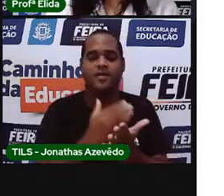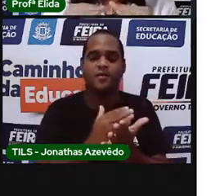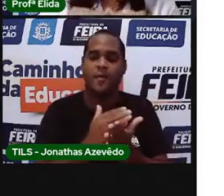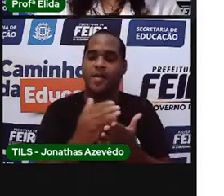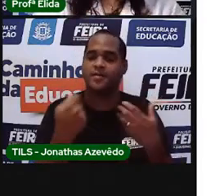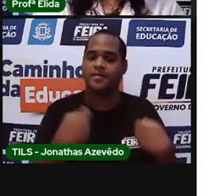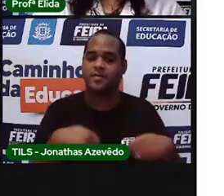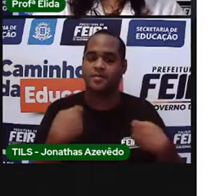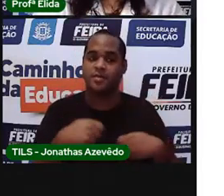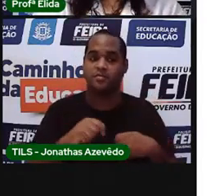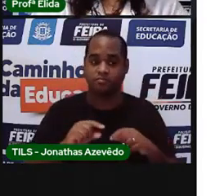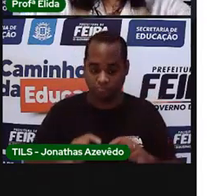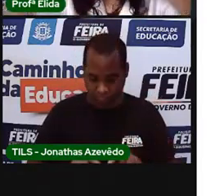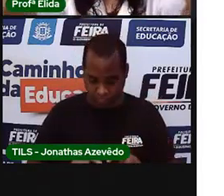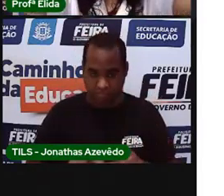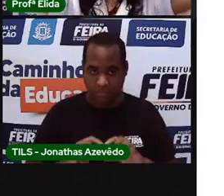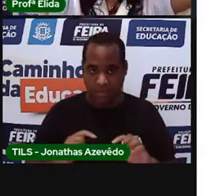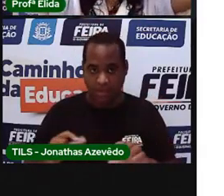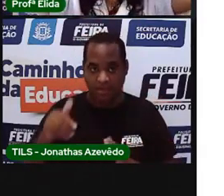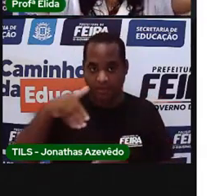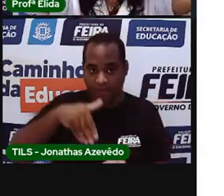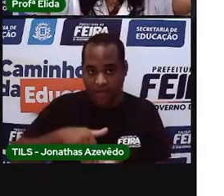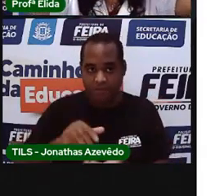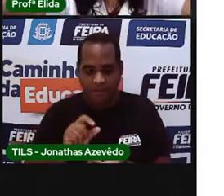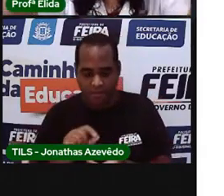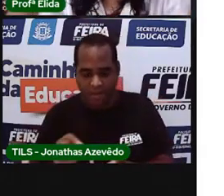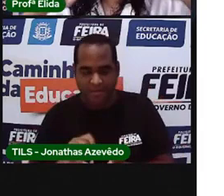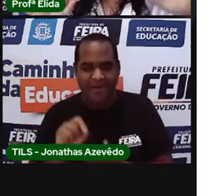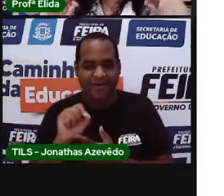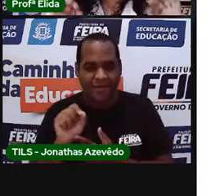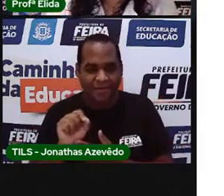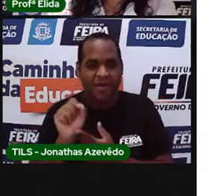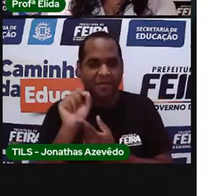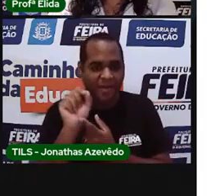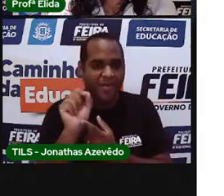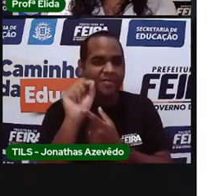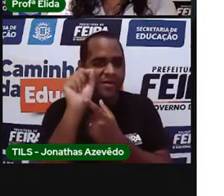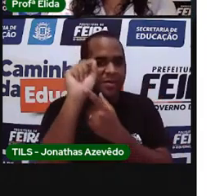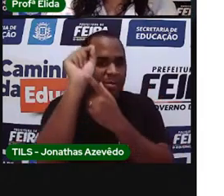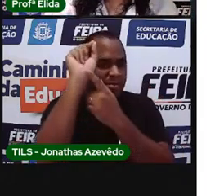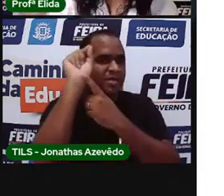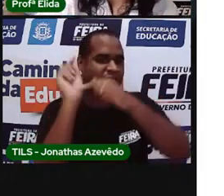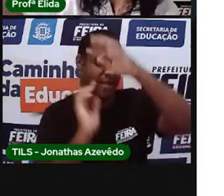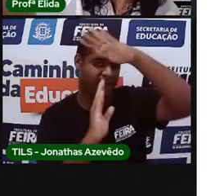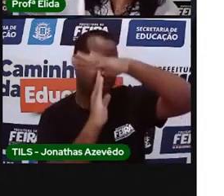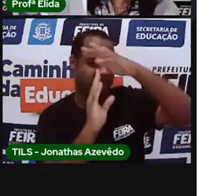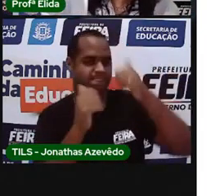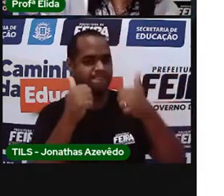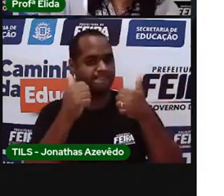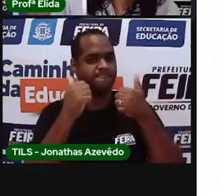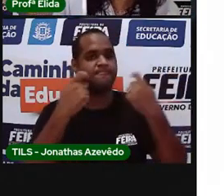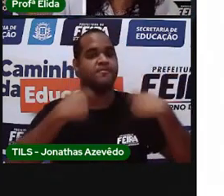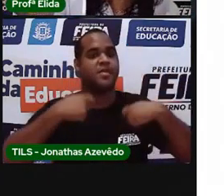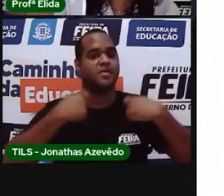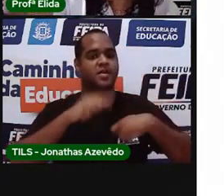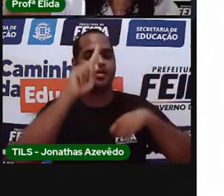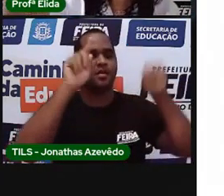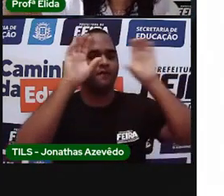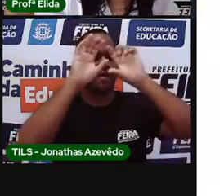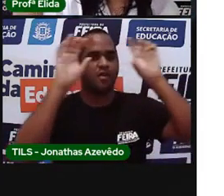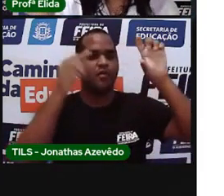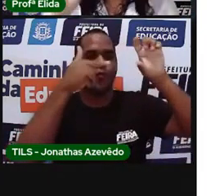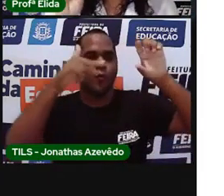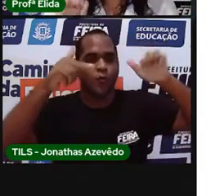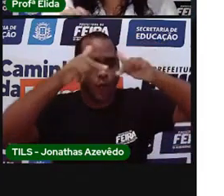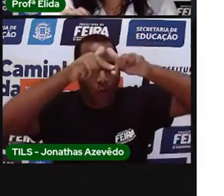a pintar de baixo para cima. Os espaços vazios, eles têm que ficar lá em cima.